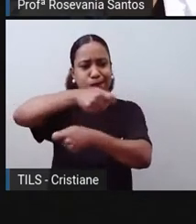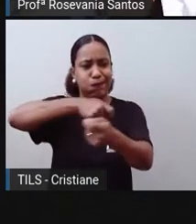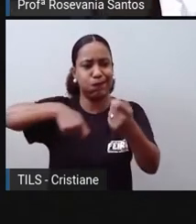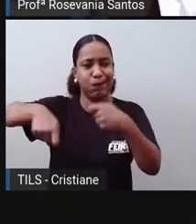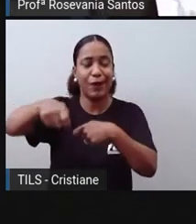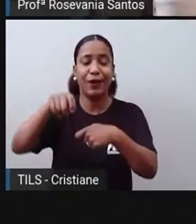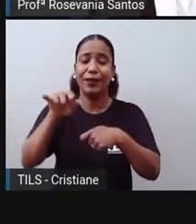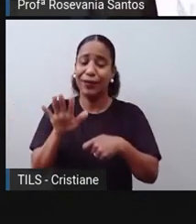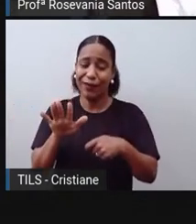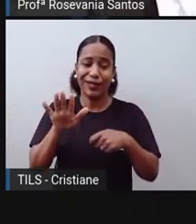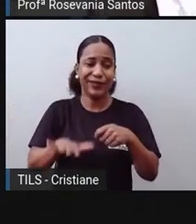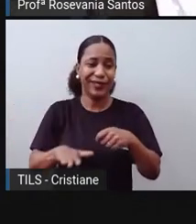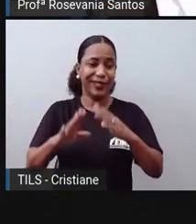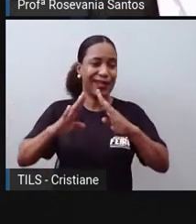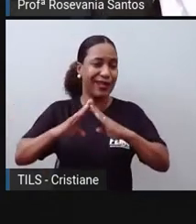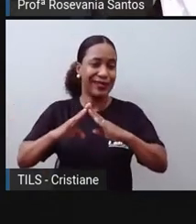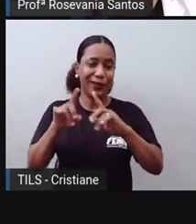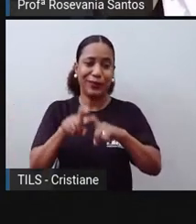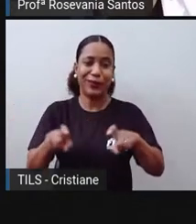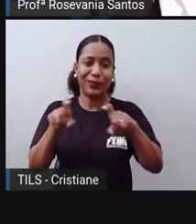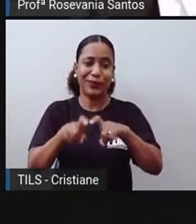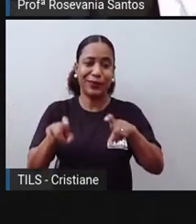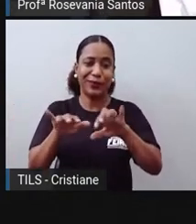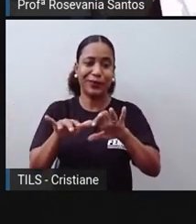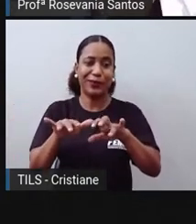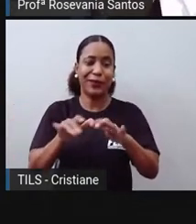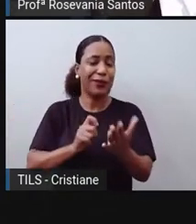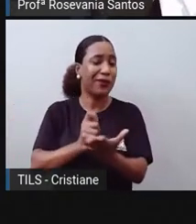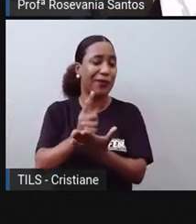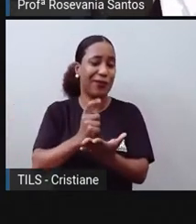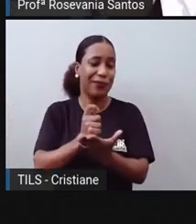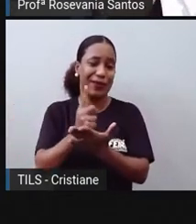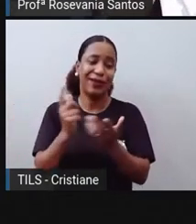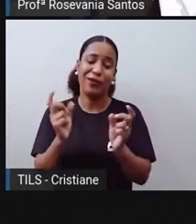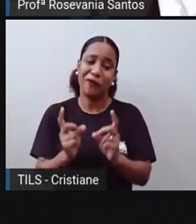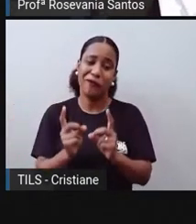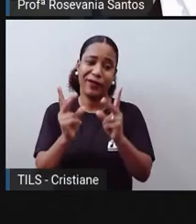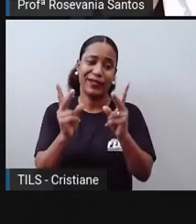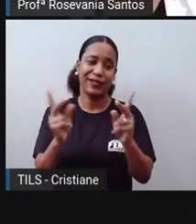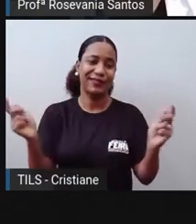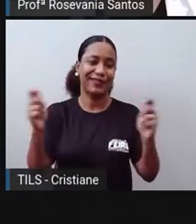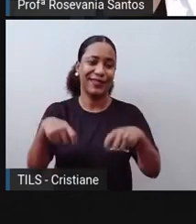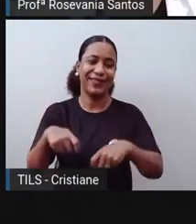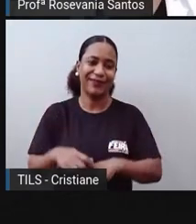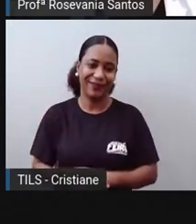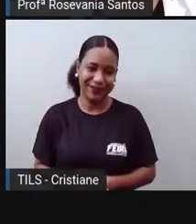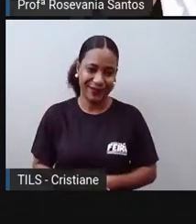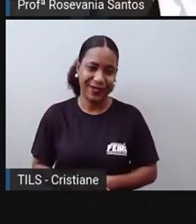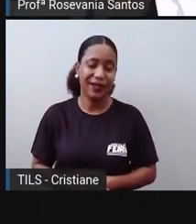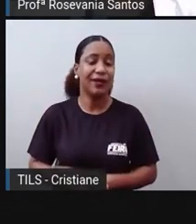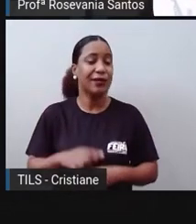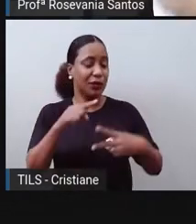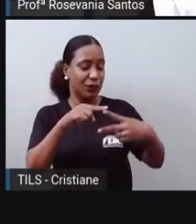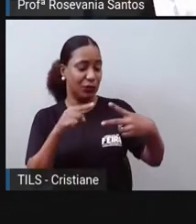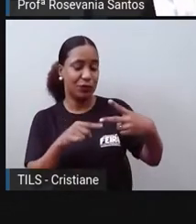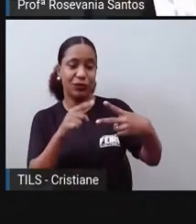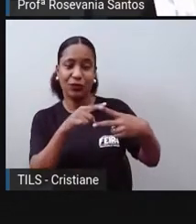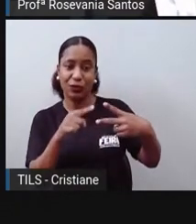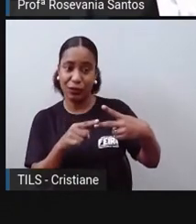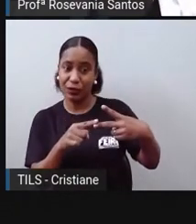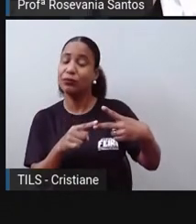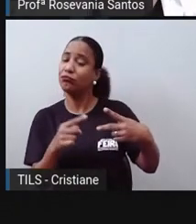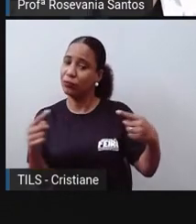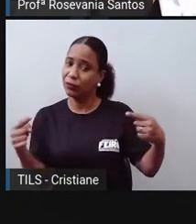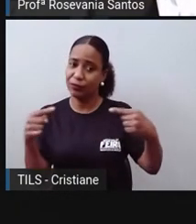para poder fazer boa parte disso que a gente vai estar fazendo aí. Então, a gente percebe que são fenômenos interligados, mas não